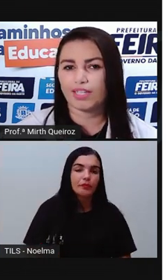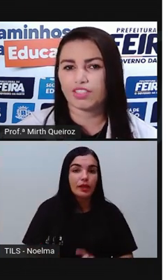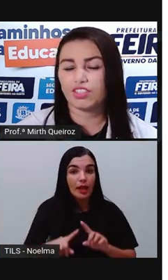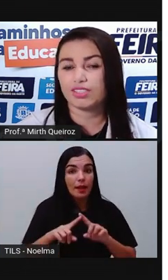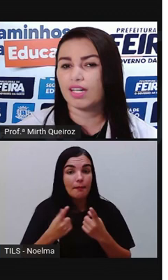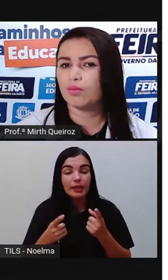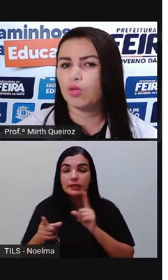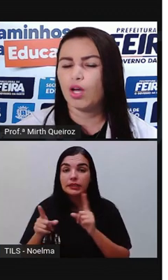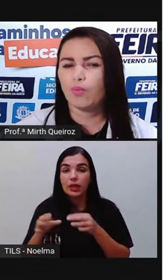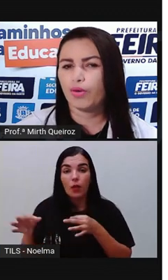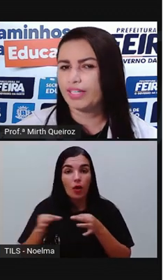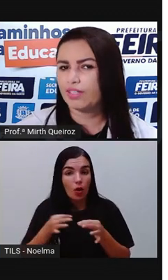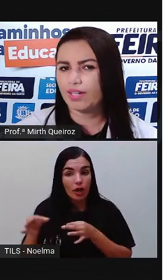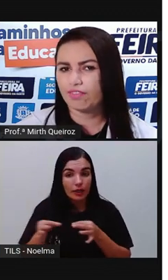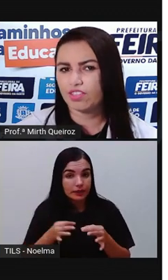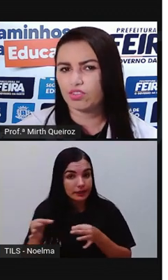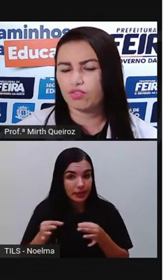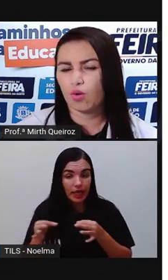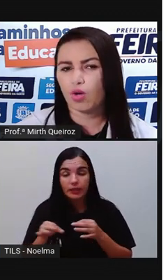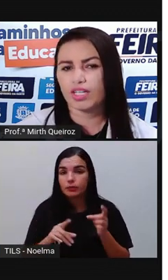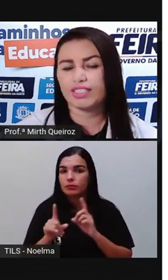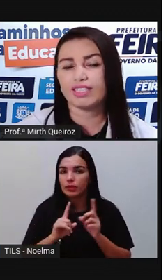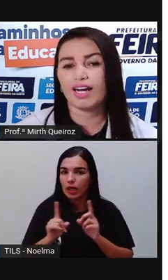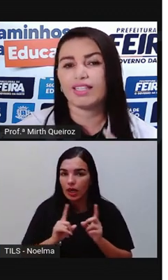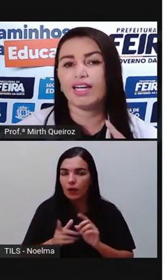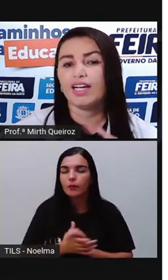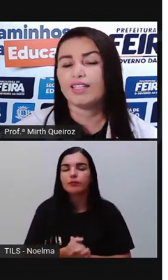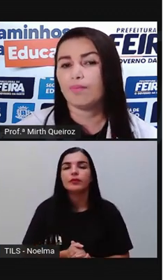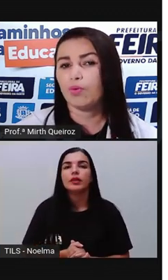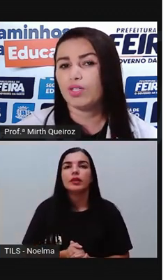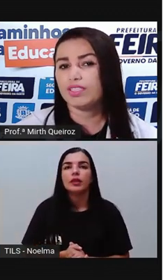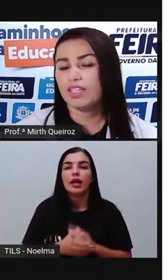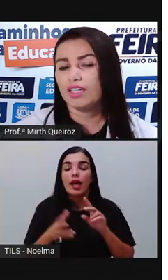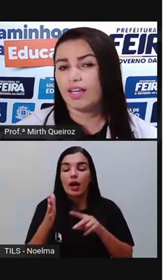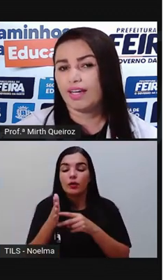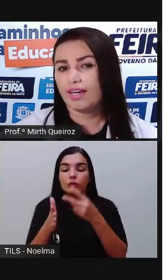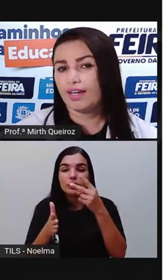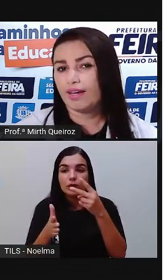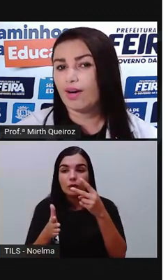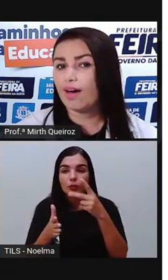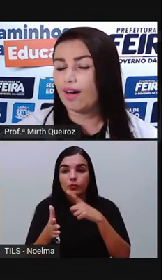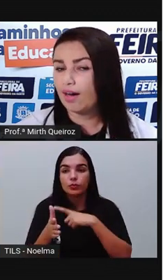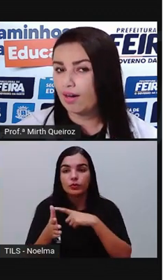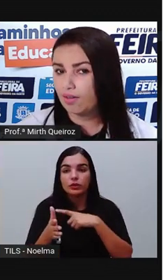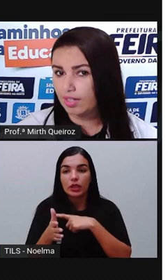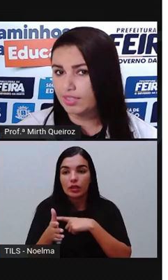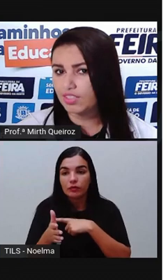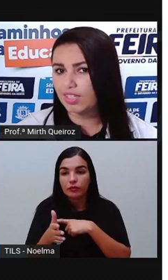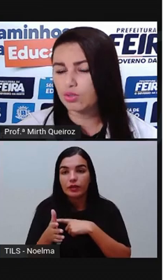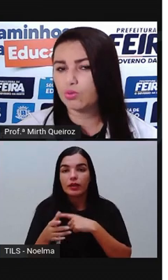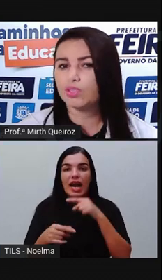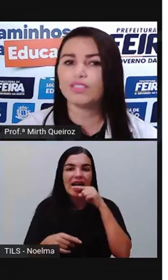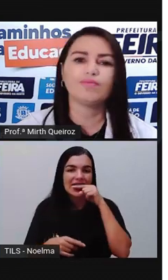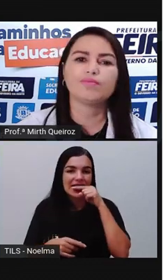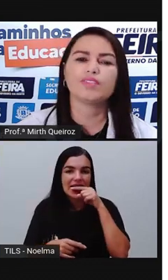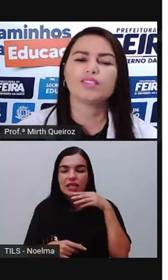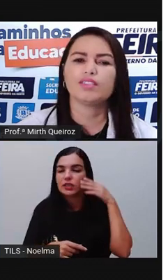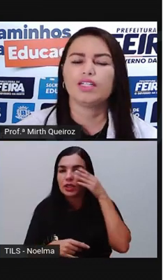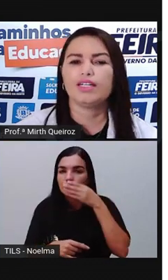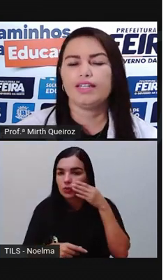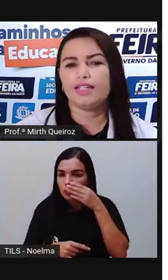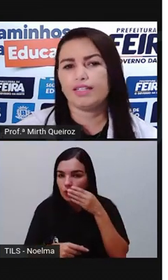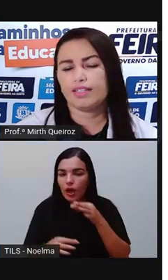através da prática de escambo, porém não era feita de forma organizada. Depois, a cana-de-açúcar,